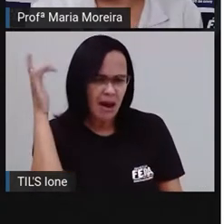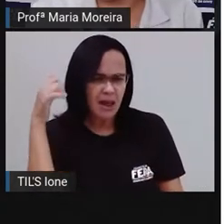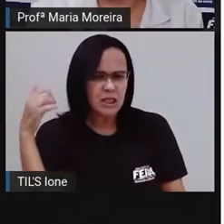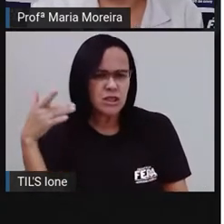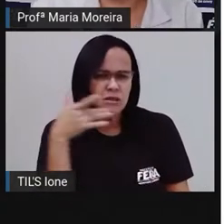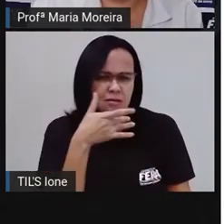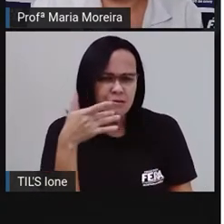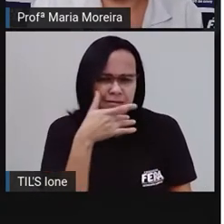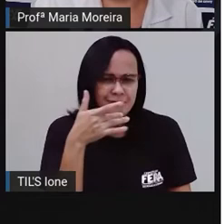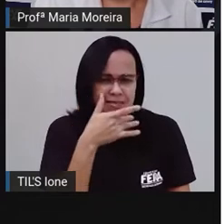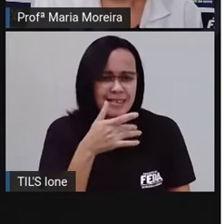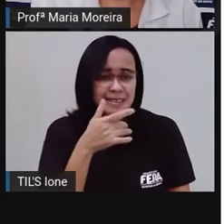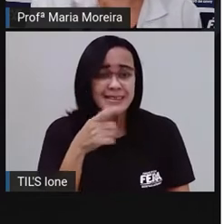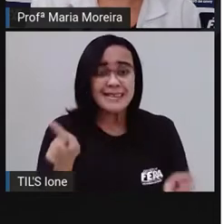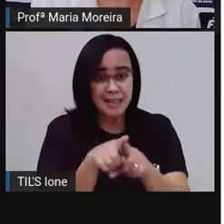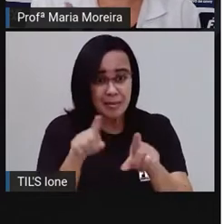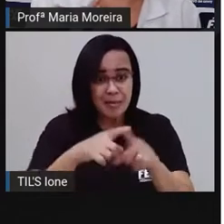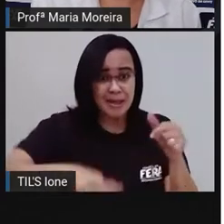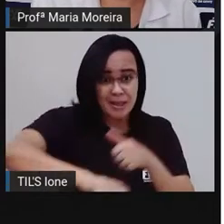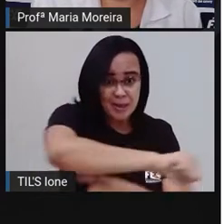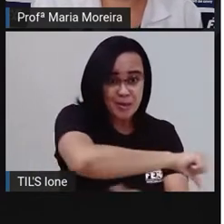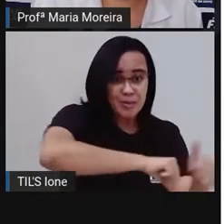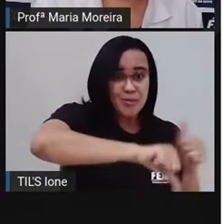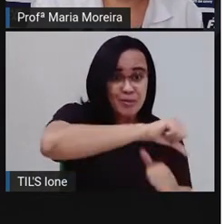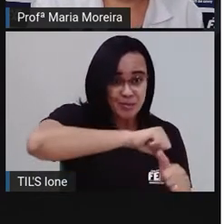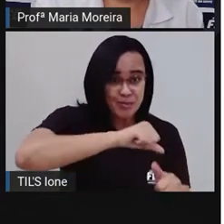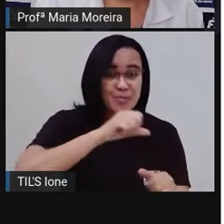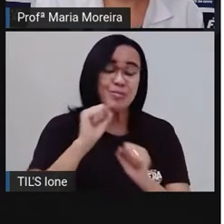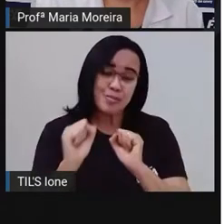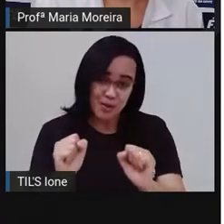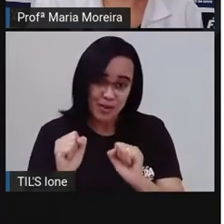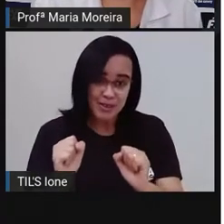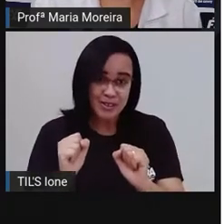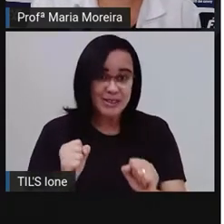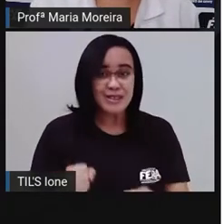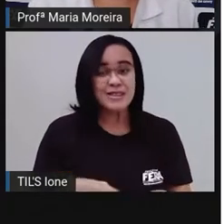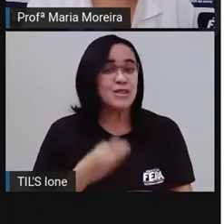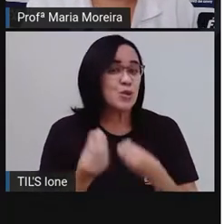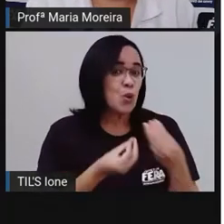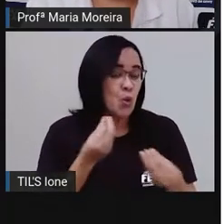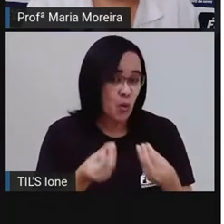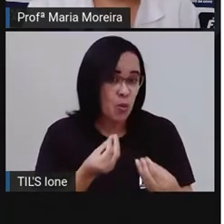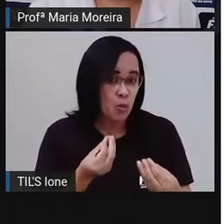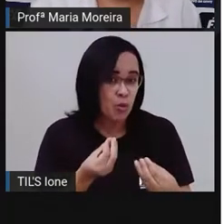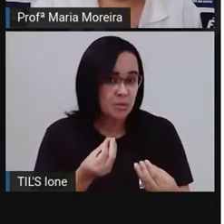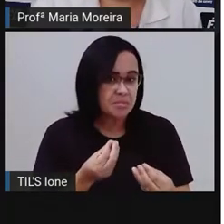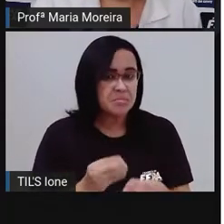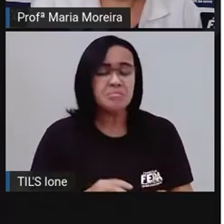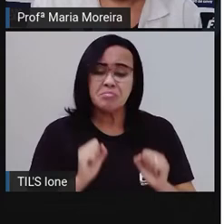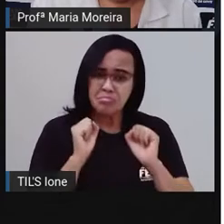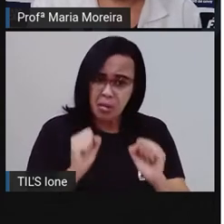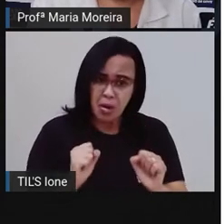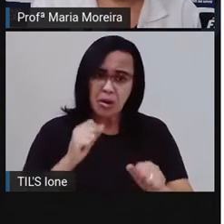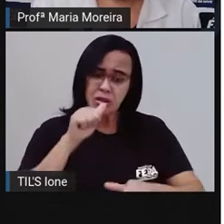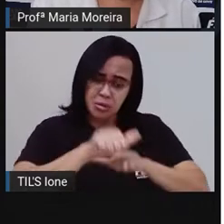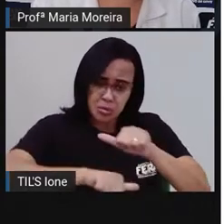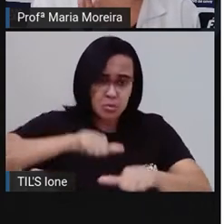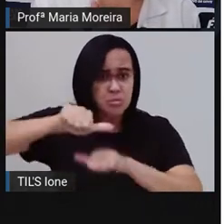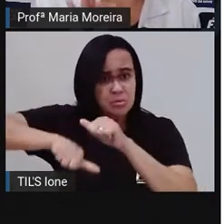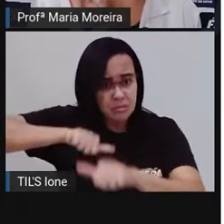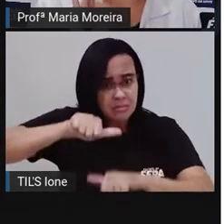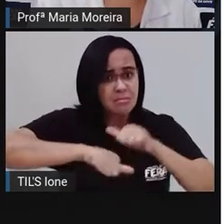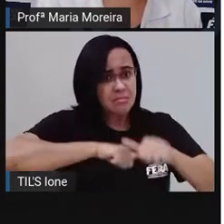também acontece, ou seja, podemos a passar a consumir, né, menos, já terminando a guloseima e assim